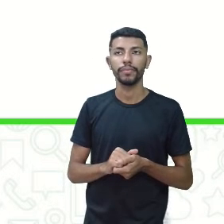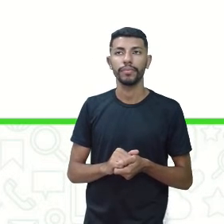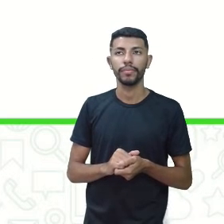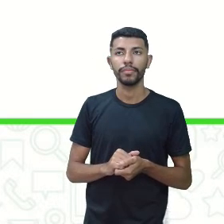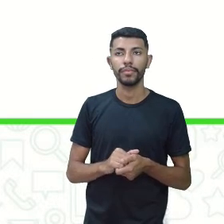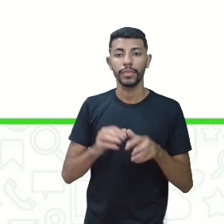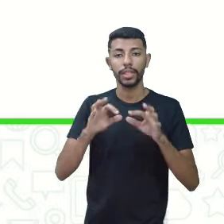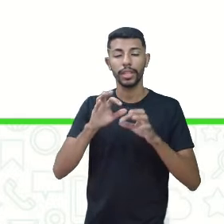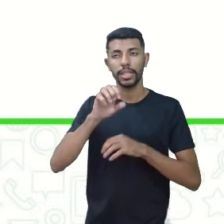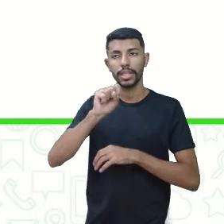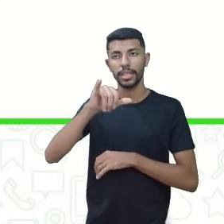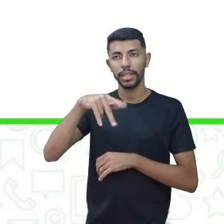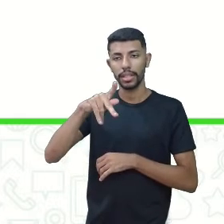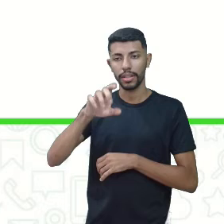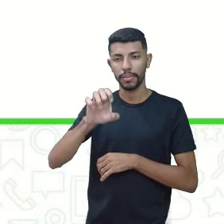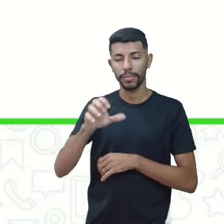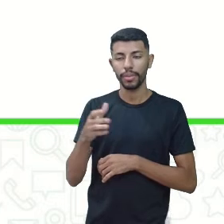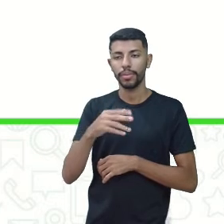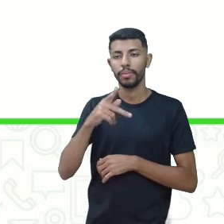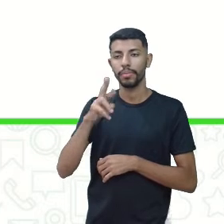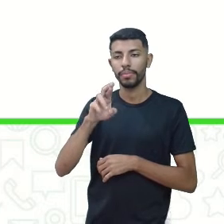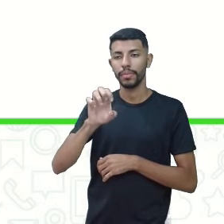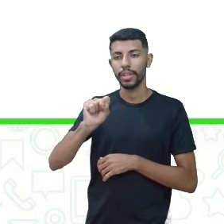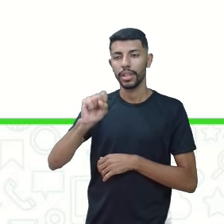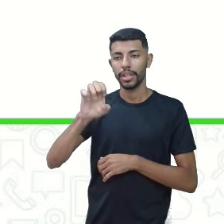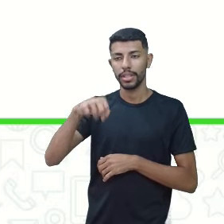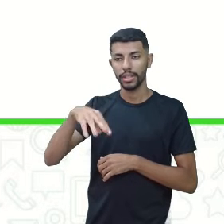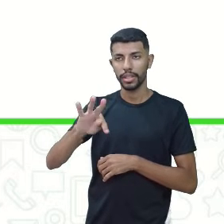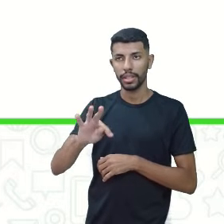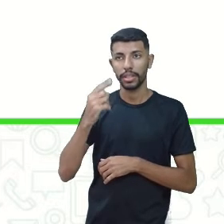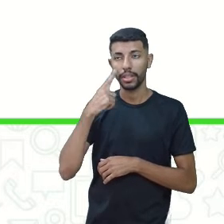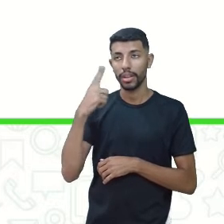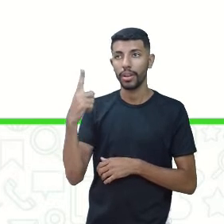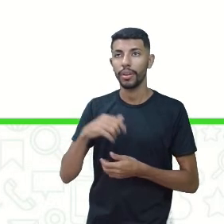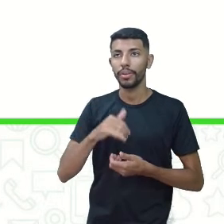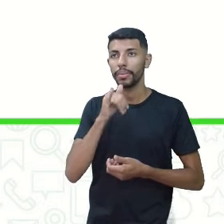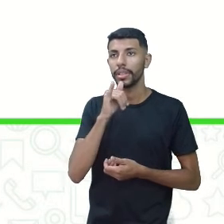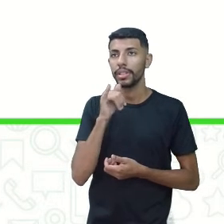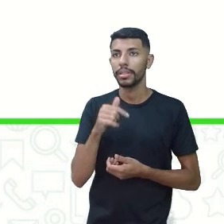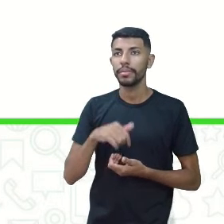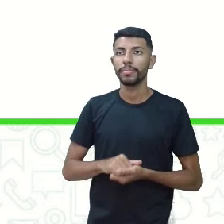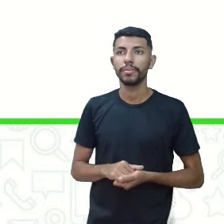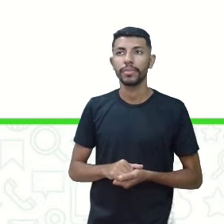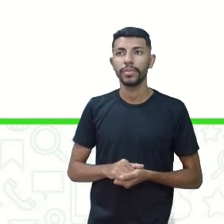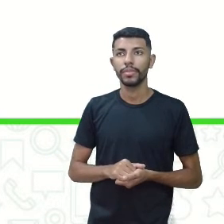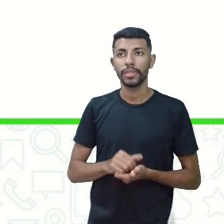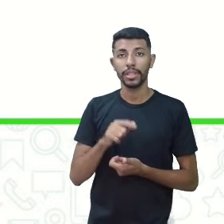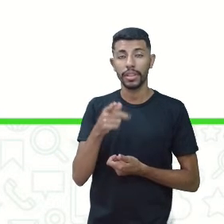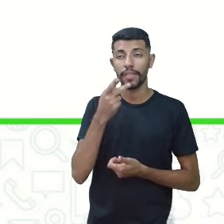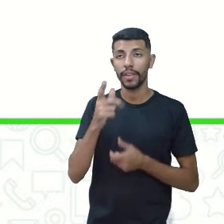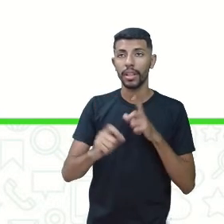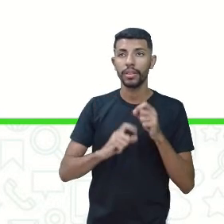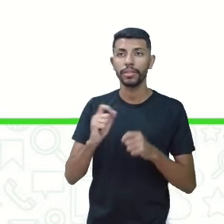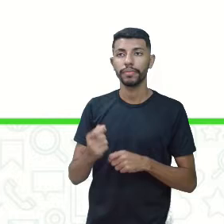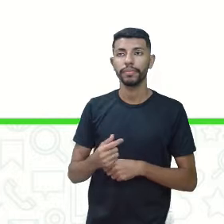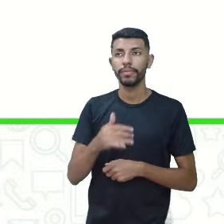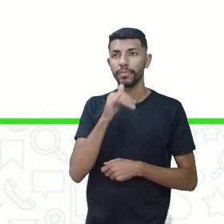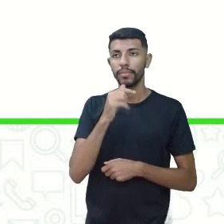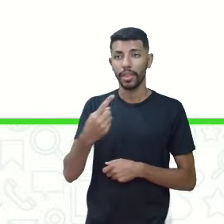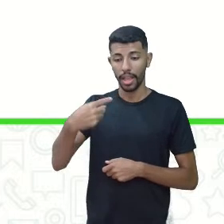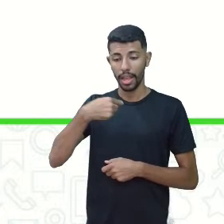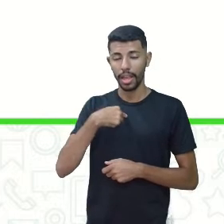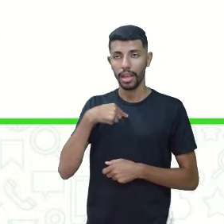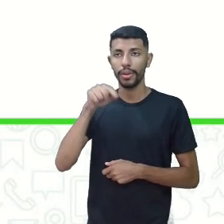temos pronomes, né? Ó. Se tu é a criança, se tu é o filho, tu vai falar com eu, né? Escrever com eu.